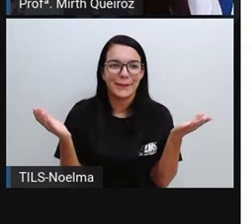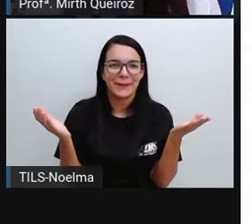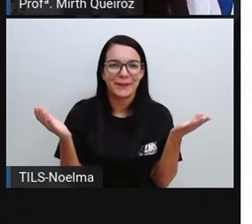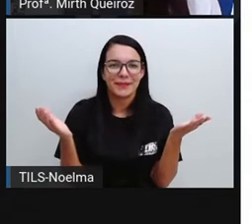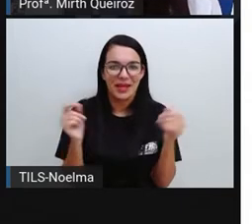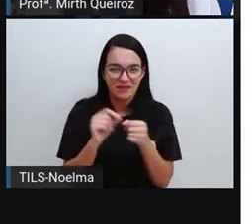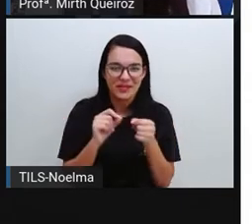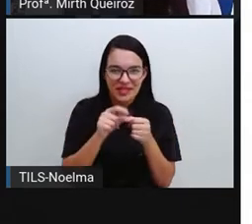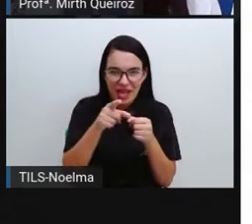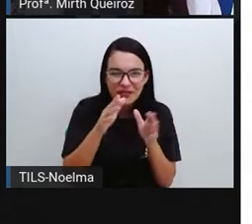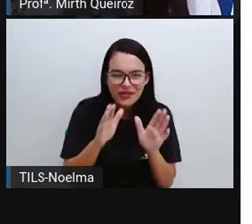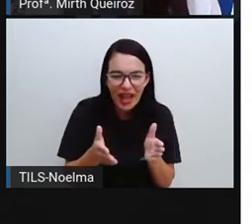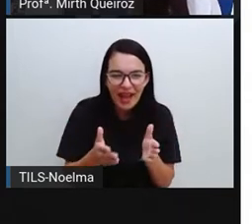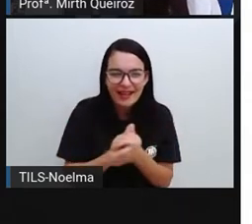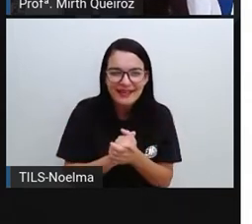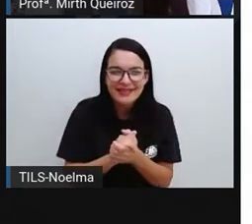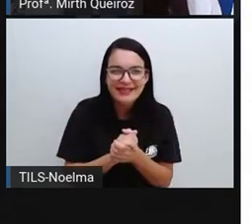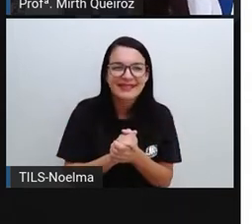Fizeram já?